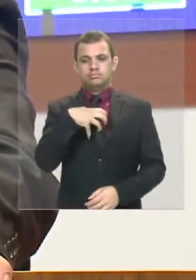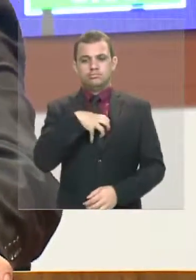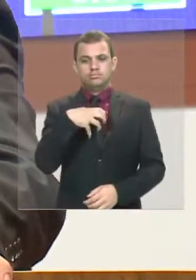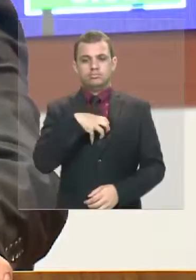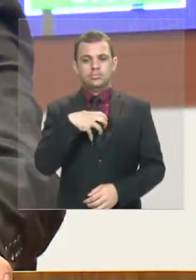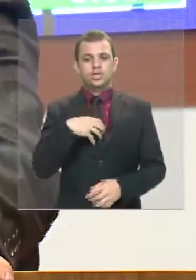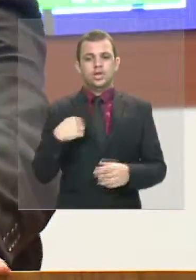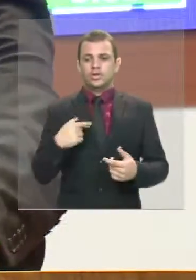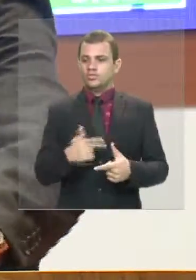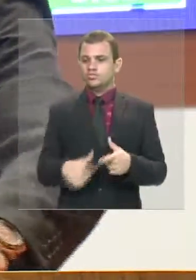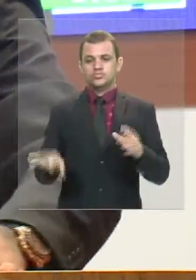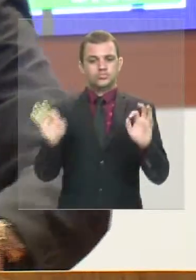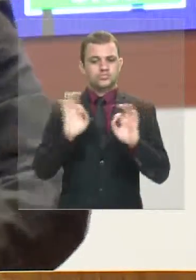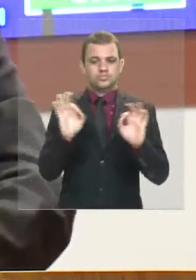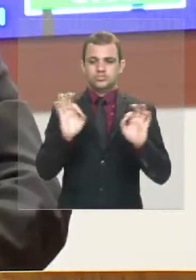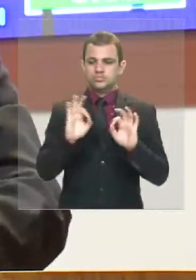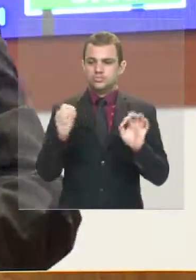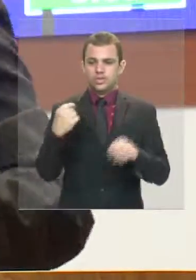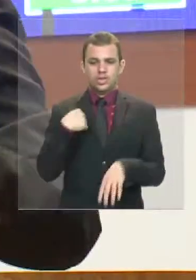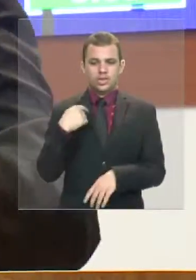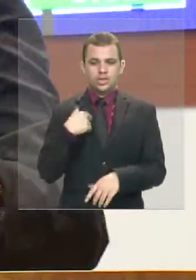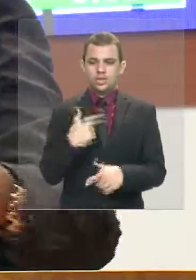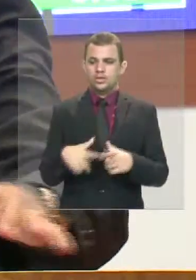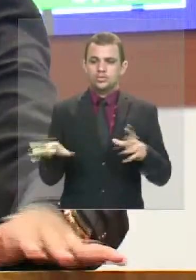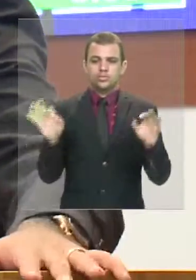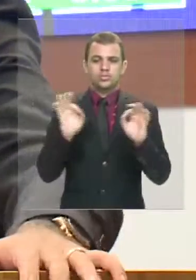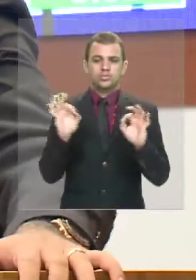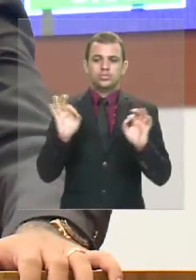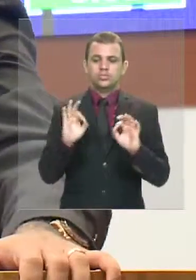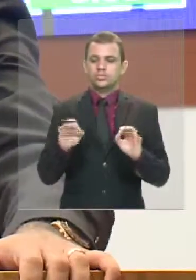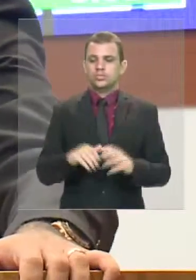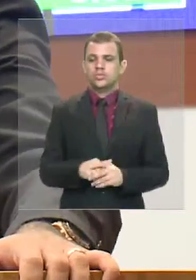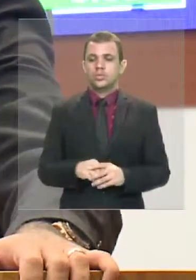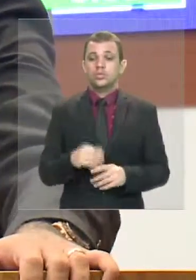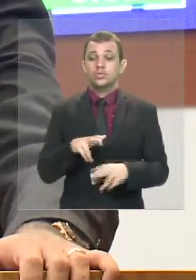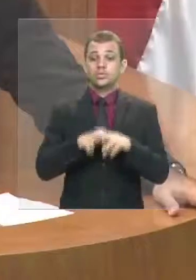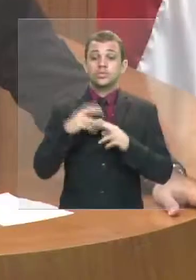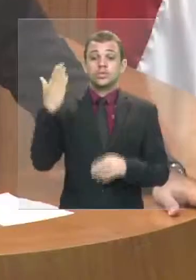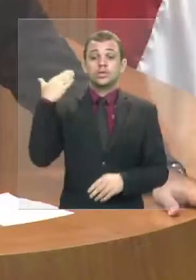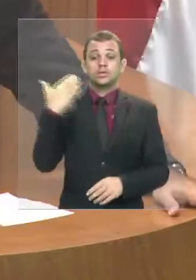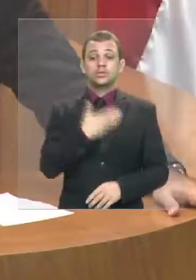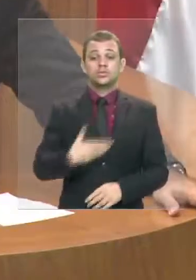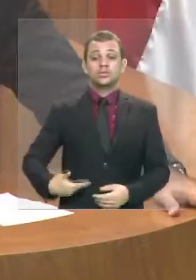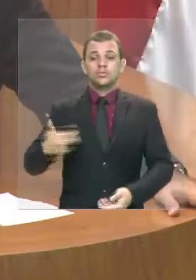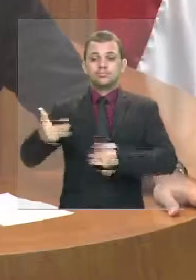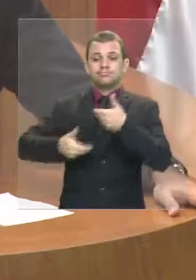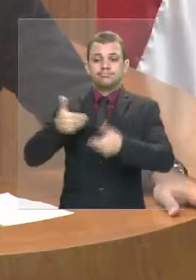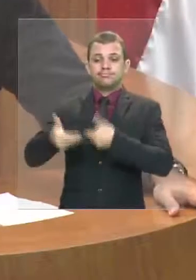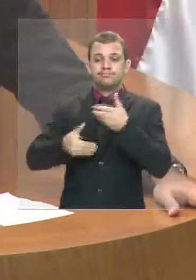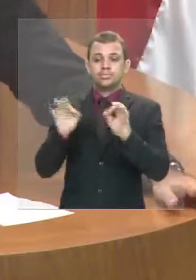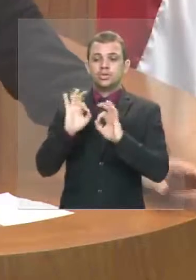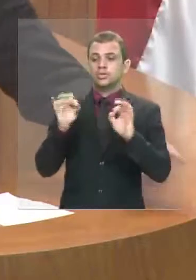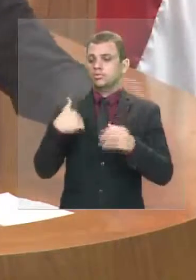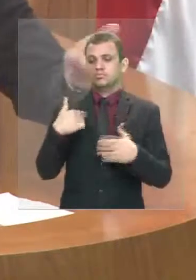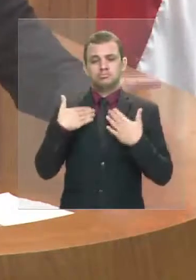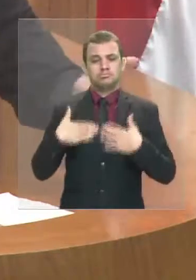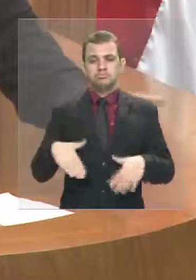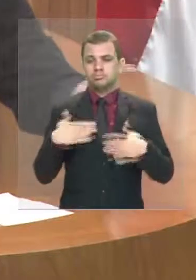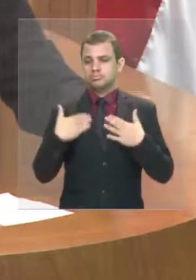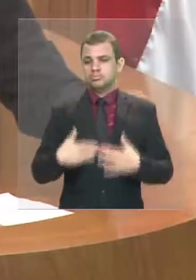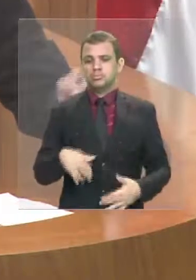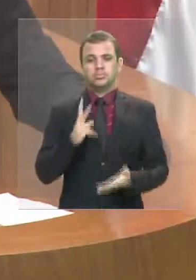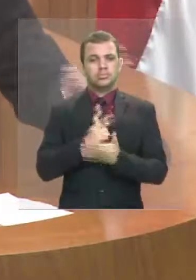Mas eu, deputado Rafael Leitoa, sequer tive benéfico do governo passado. Por isso sou muito tranquilo em ser